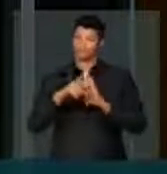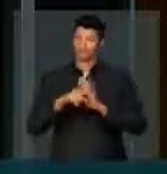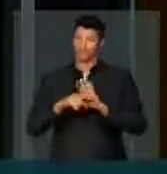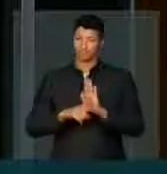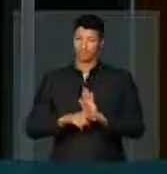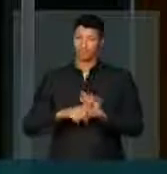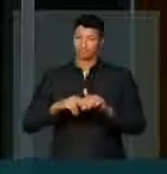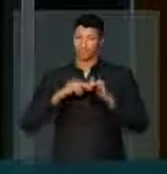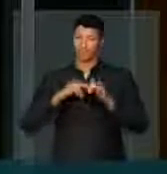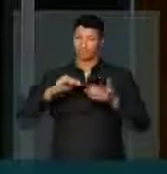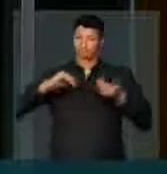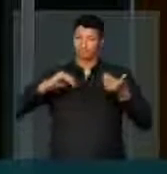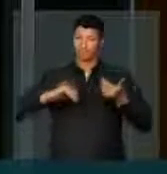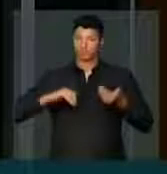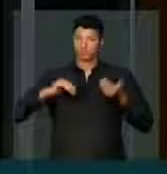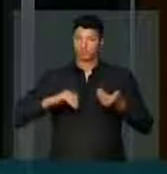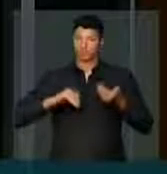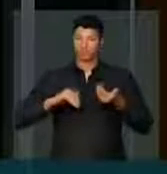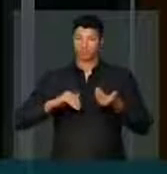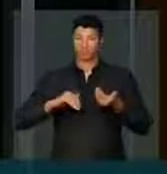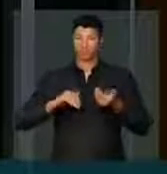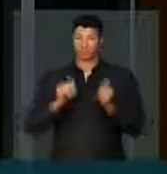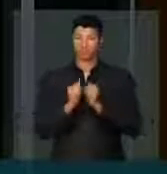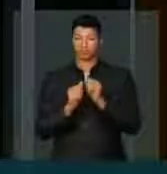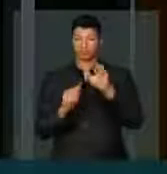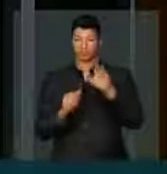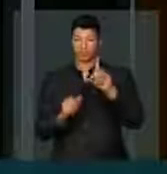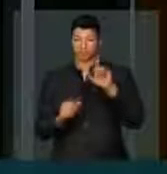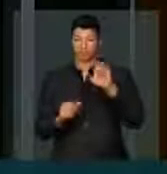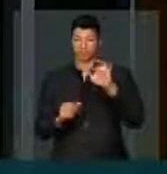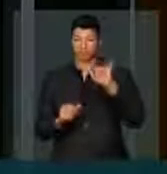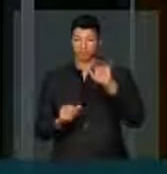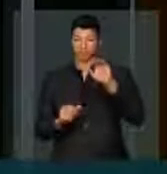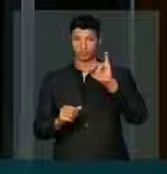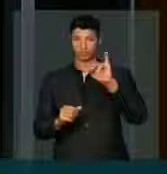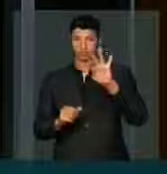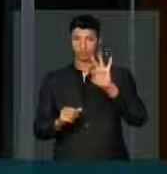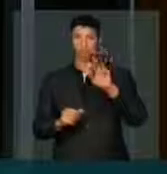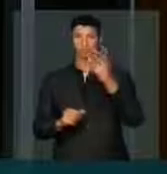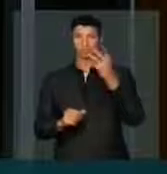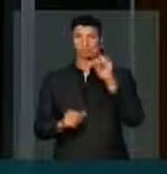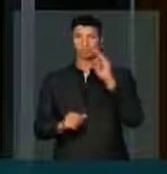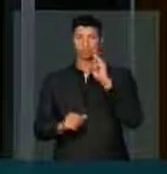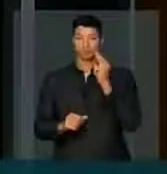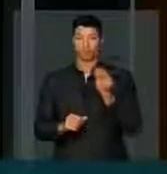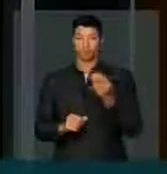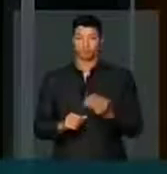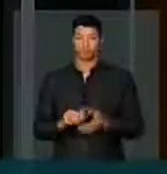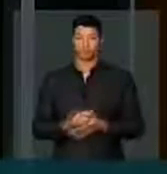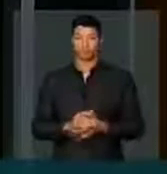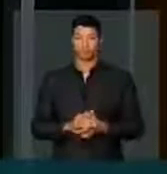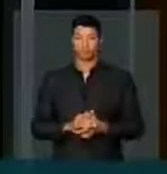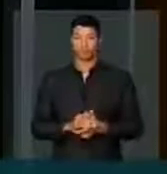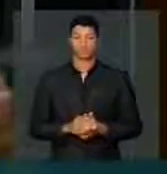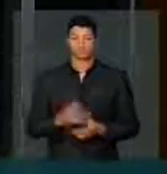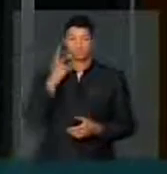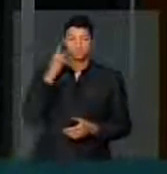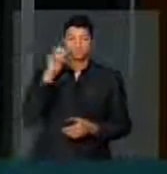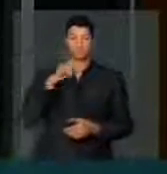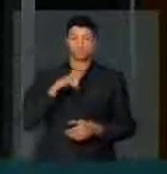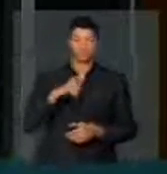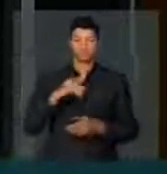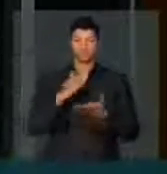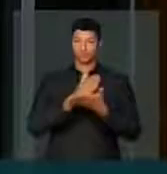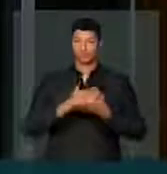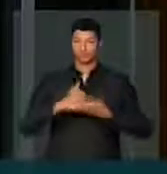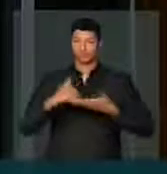pelo Congresso Nacional com o déficit de 30 bilhões para que houvesse